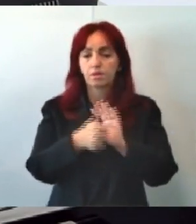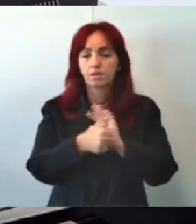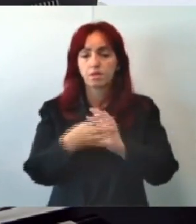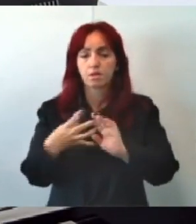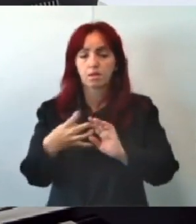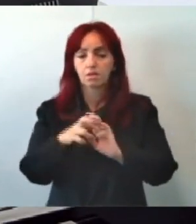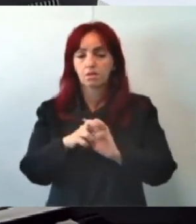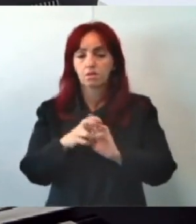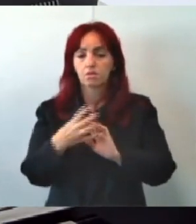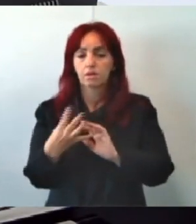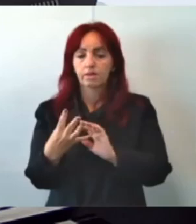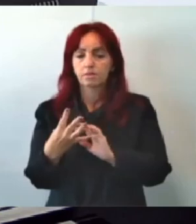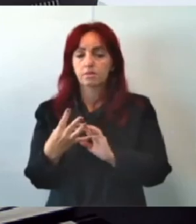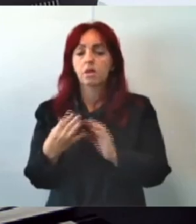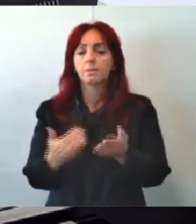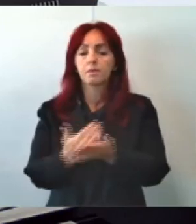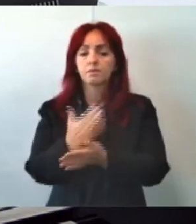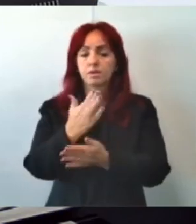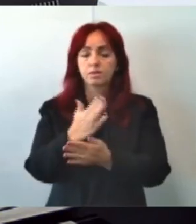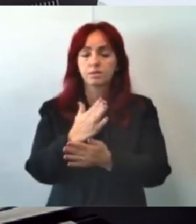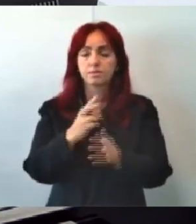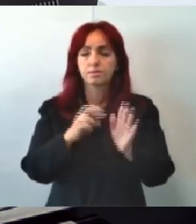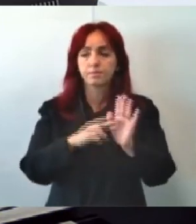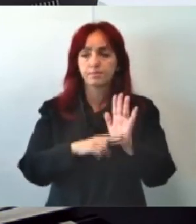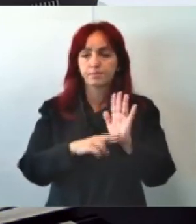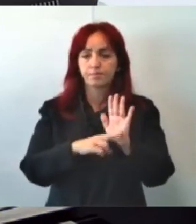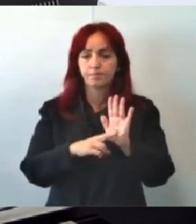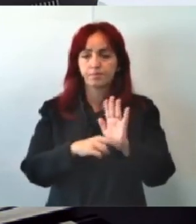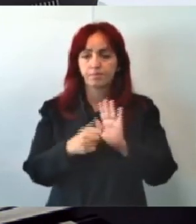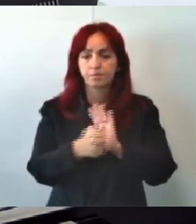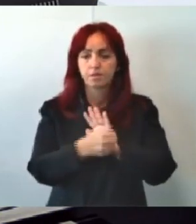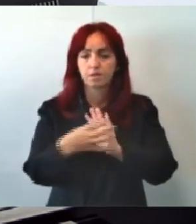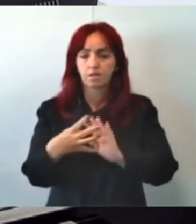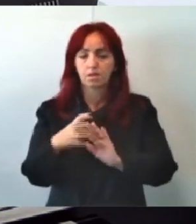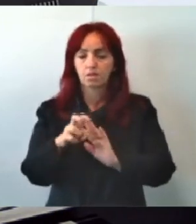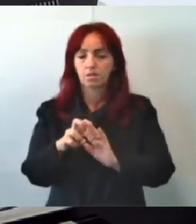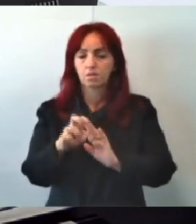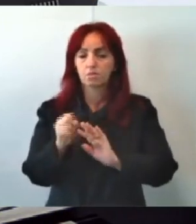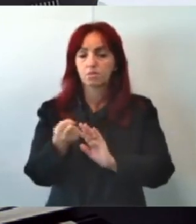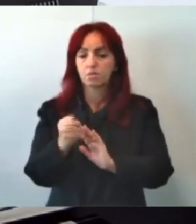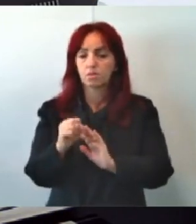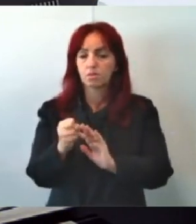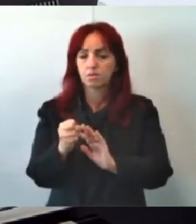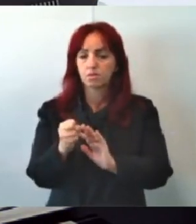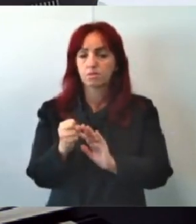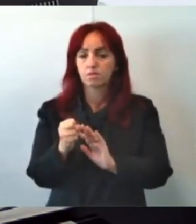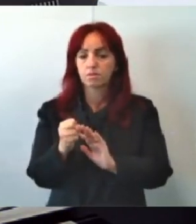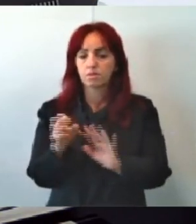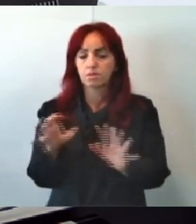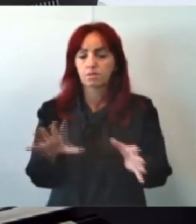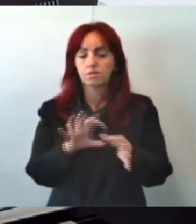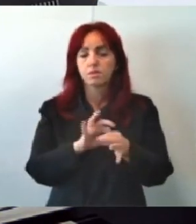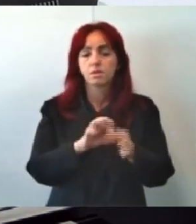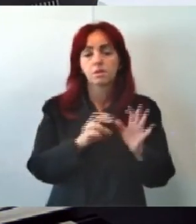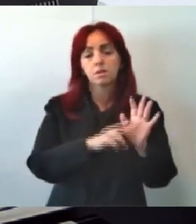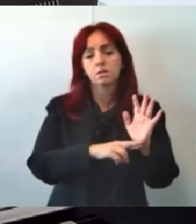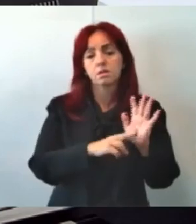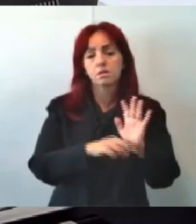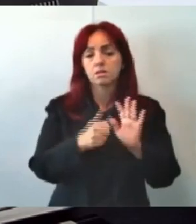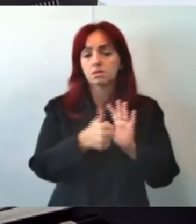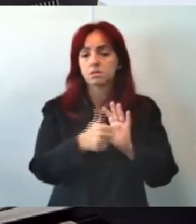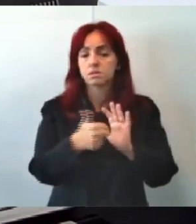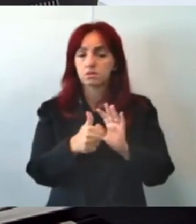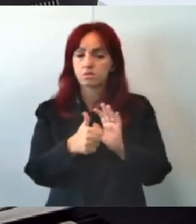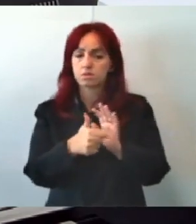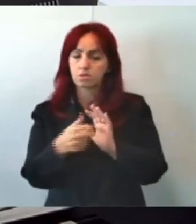Aprovado Requeiramente comissão 1458 2024 Vinculado Requeiramente comissão 102 2023